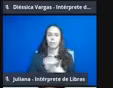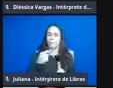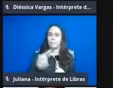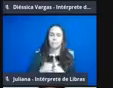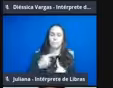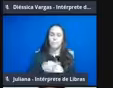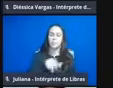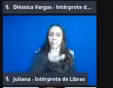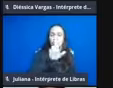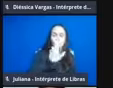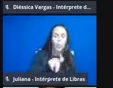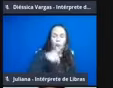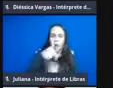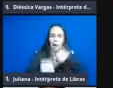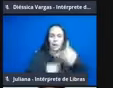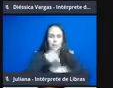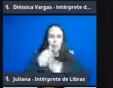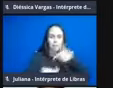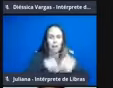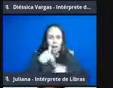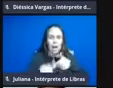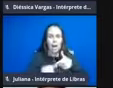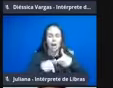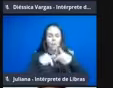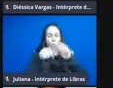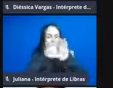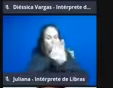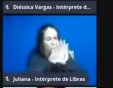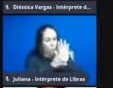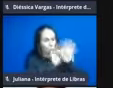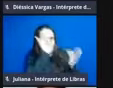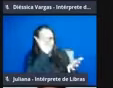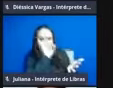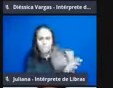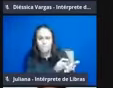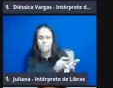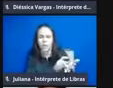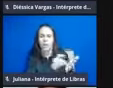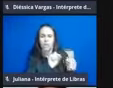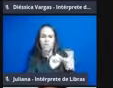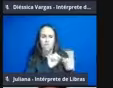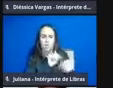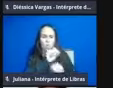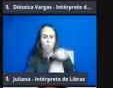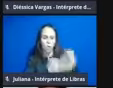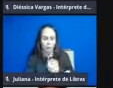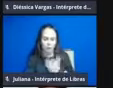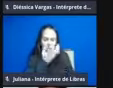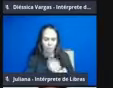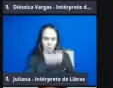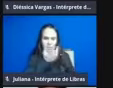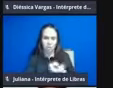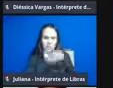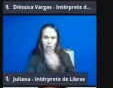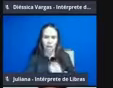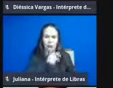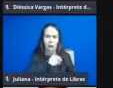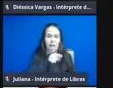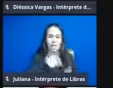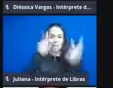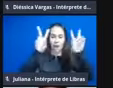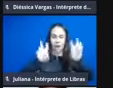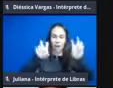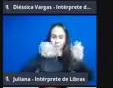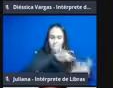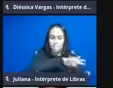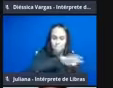trabalhado em determinados conteúdos, né, feito uma alfabetização em relação a esse mundo dos insetos, de